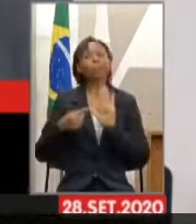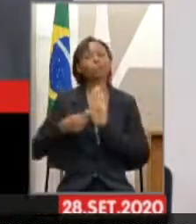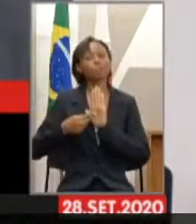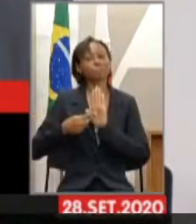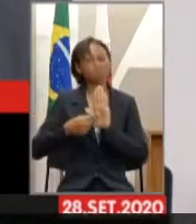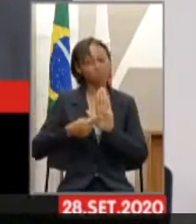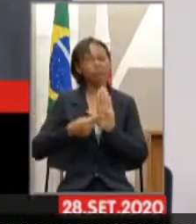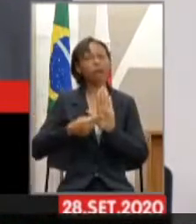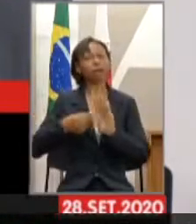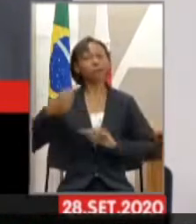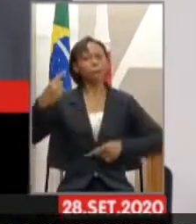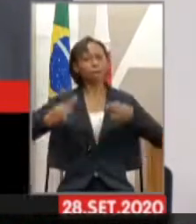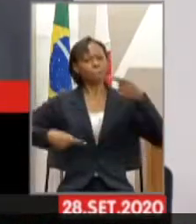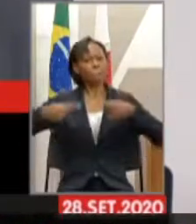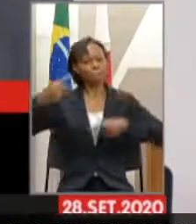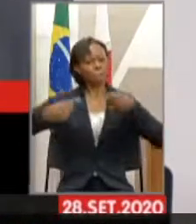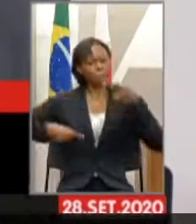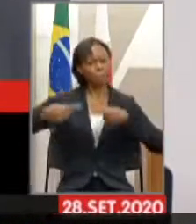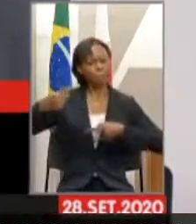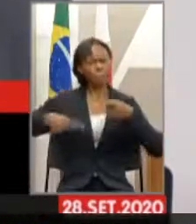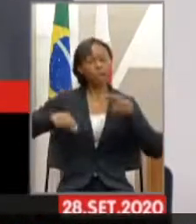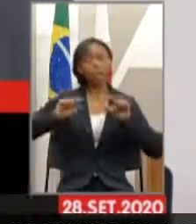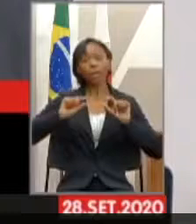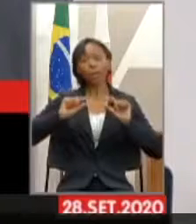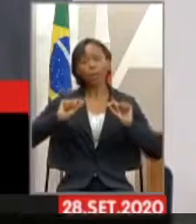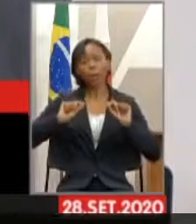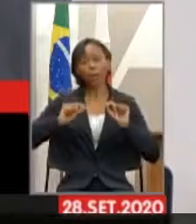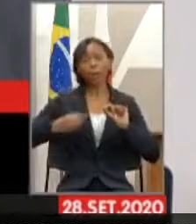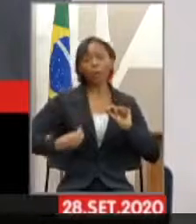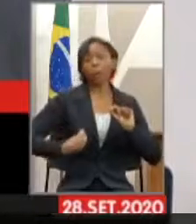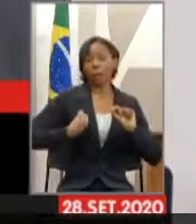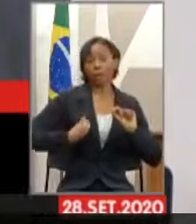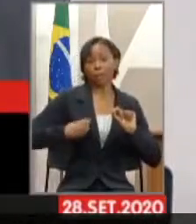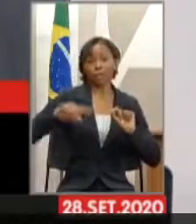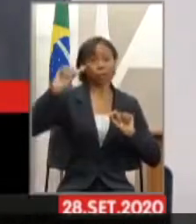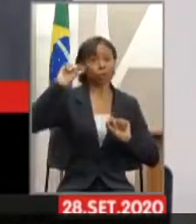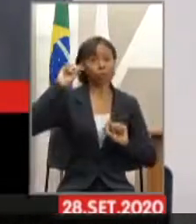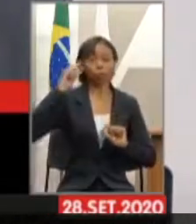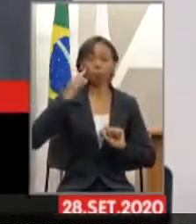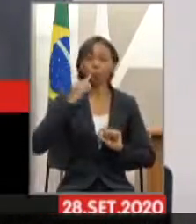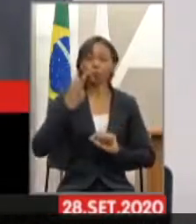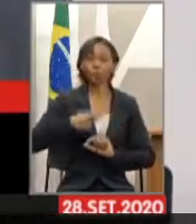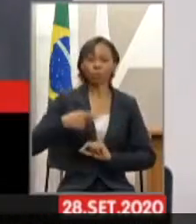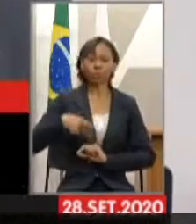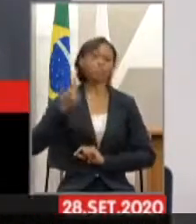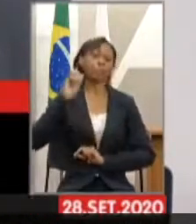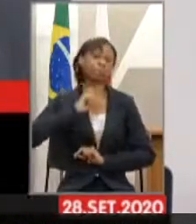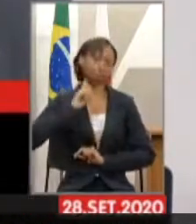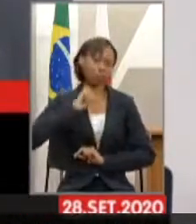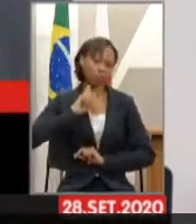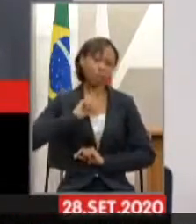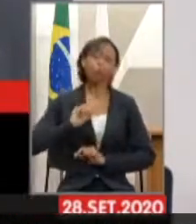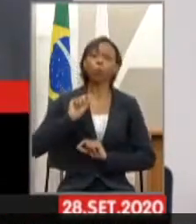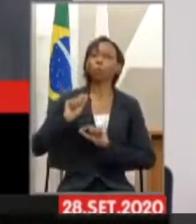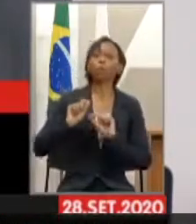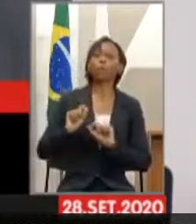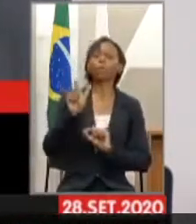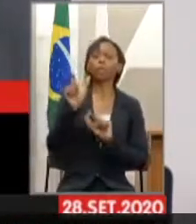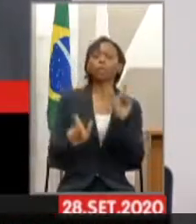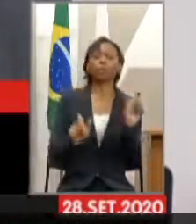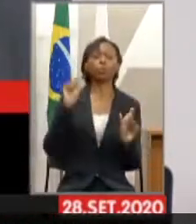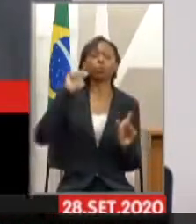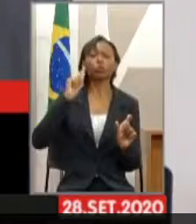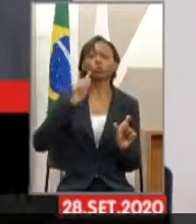debatermos e para trazer a vivência dos surdos de Minas Gerais, o que eles precisam, o que eles querem,